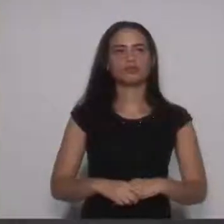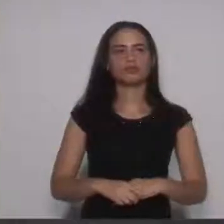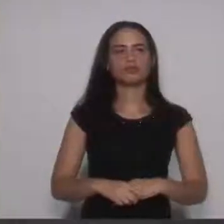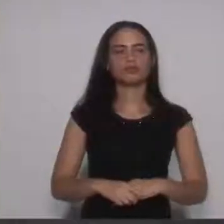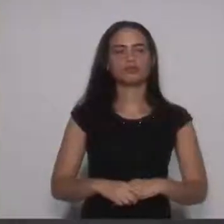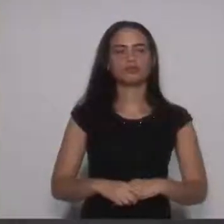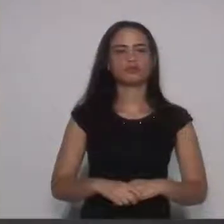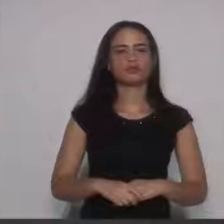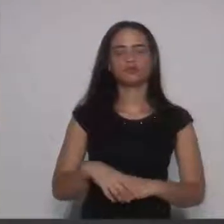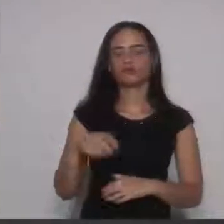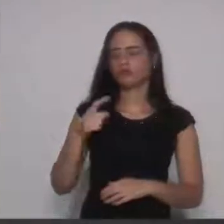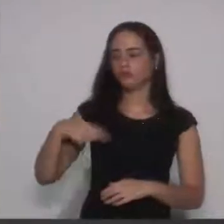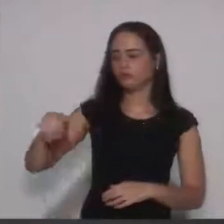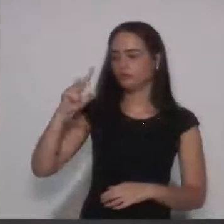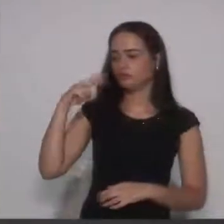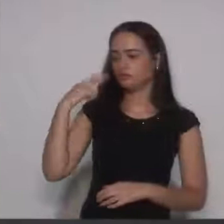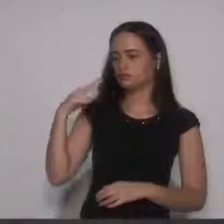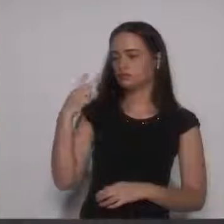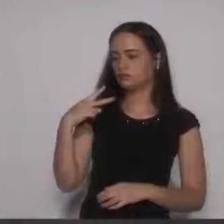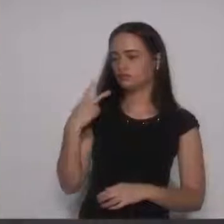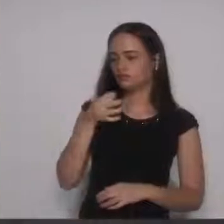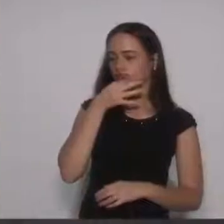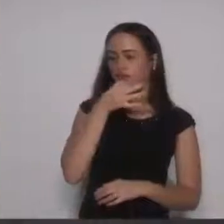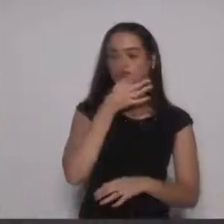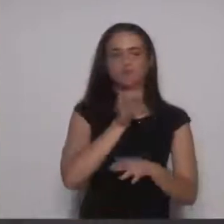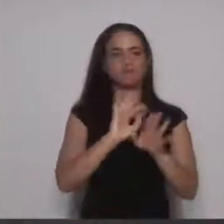Nenhum dos senhores vereadores querendo discuti-lo